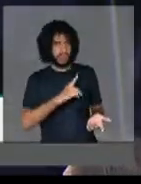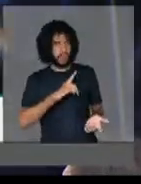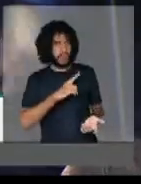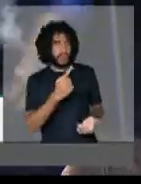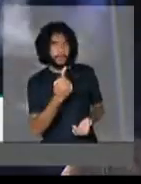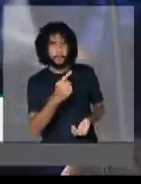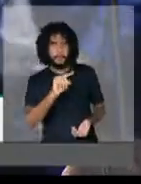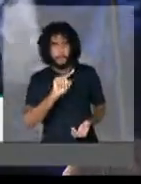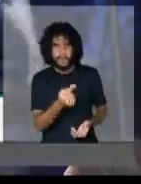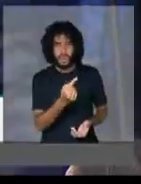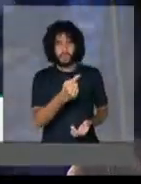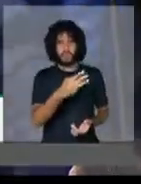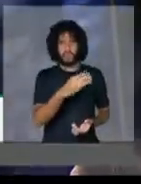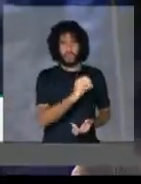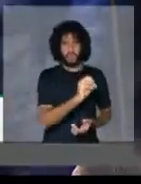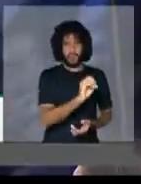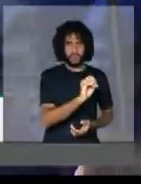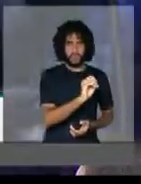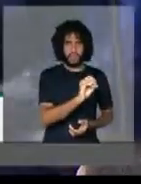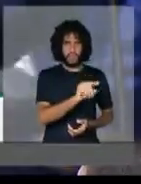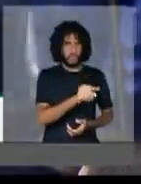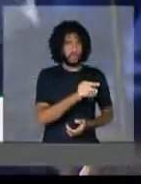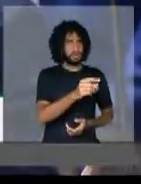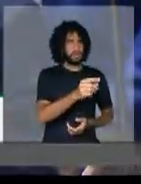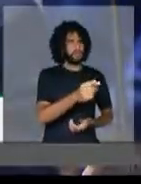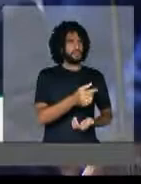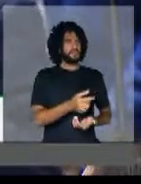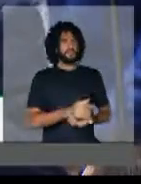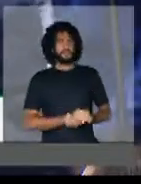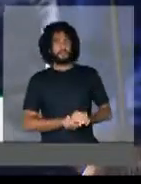.364,44.